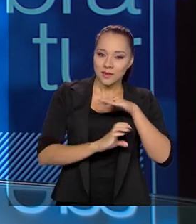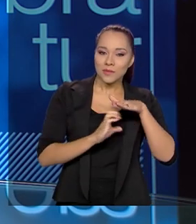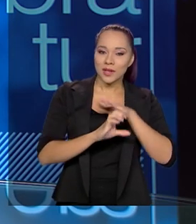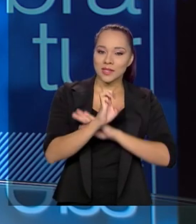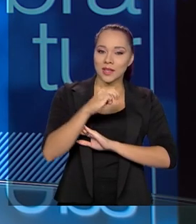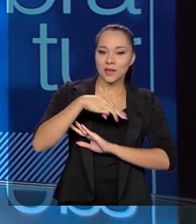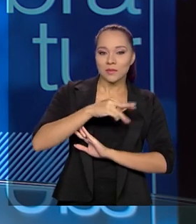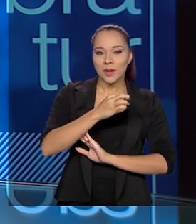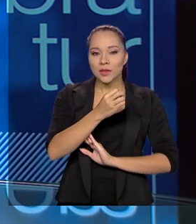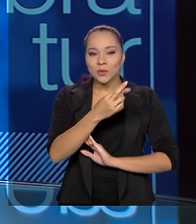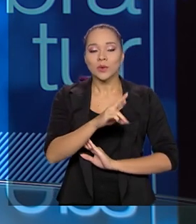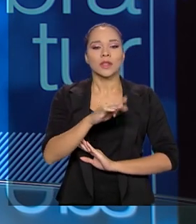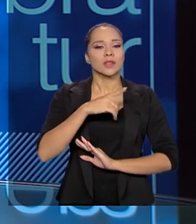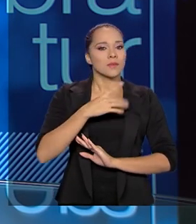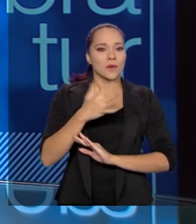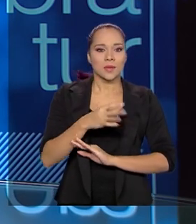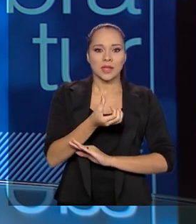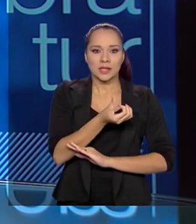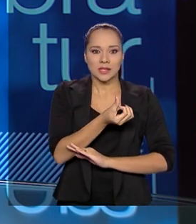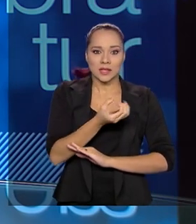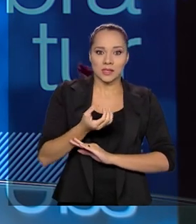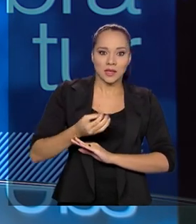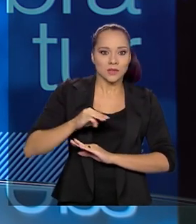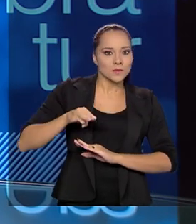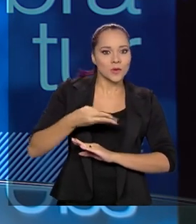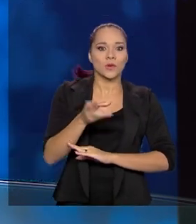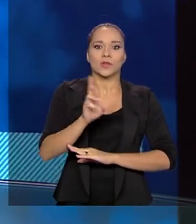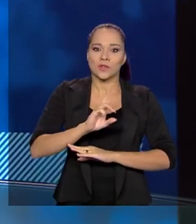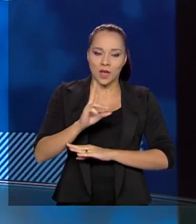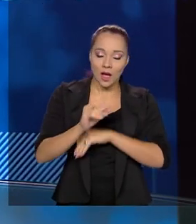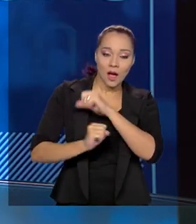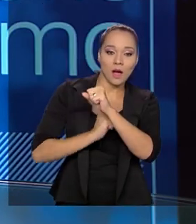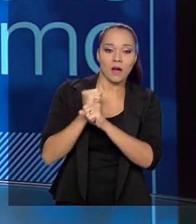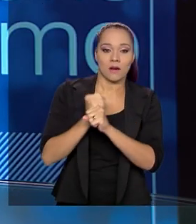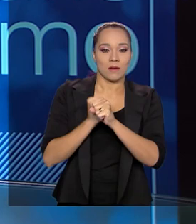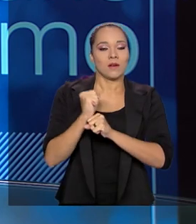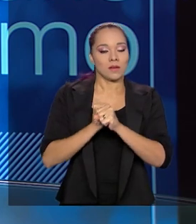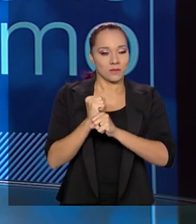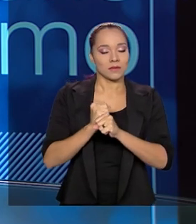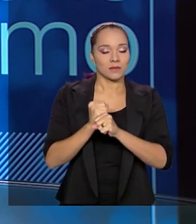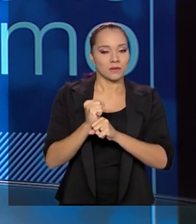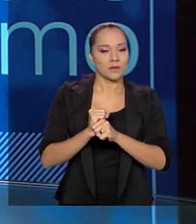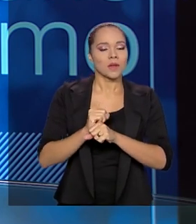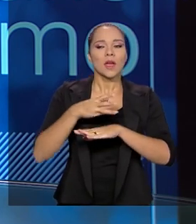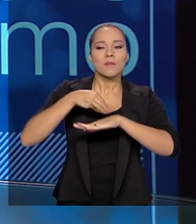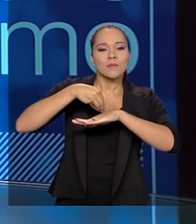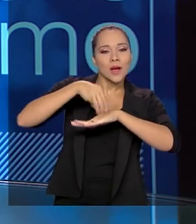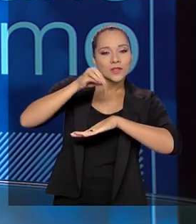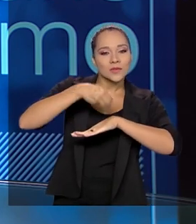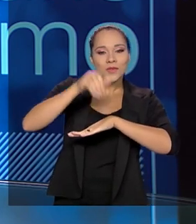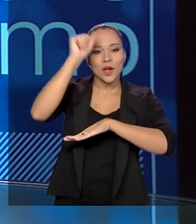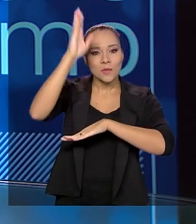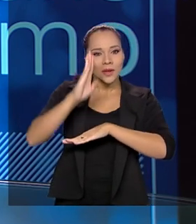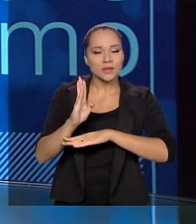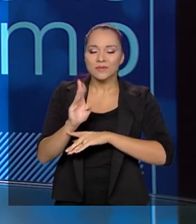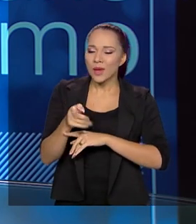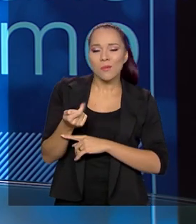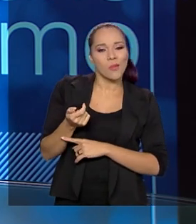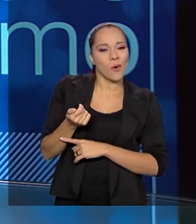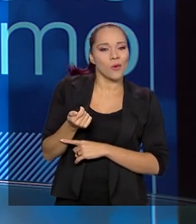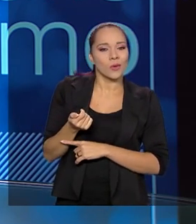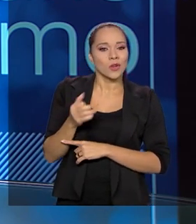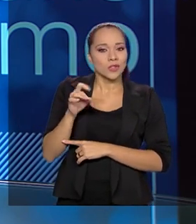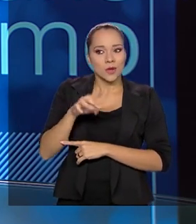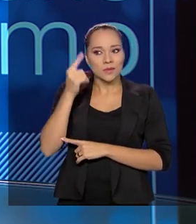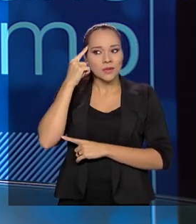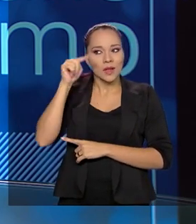em torno de 600 milhões de reais, em torno de 110 milhões de dólares ano para divulgar o nosso país, que é muito pouco. Para você ter uma ideia,